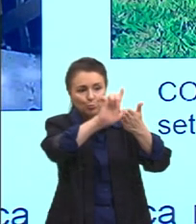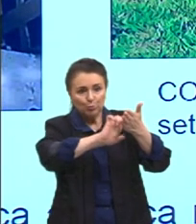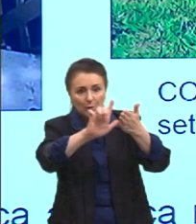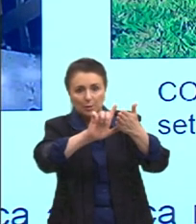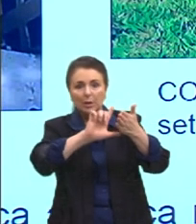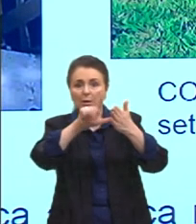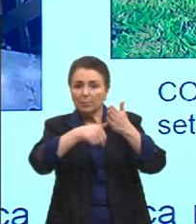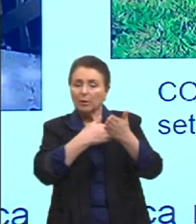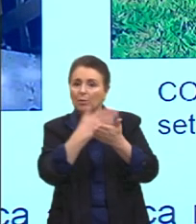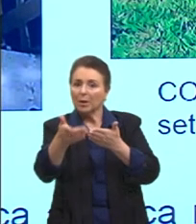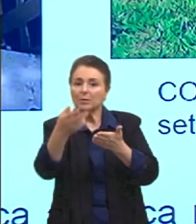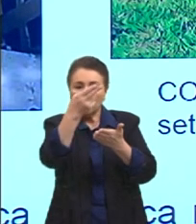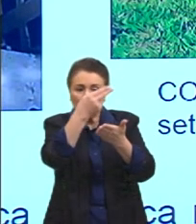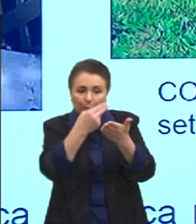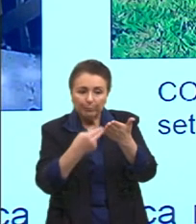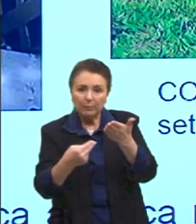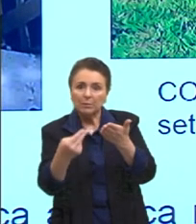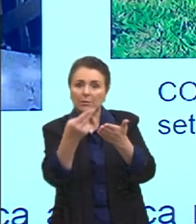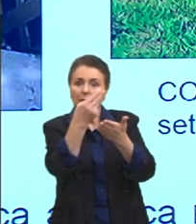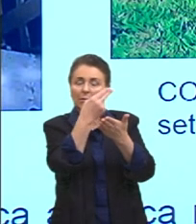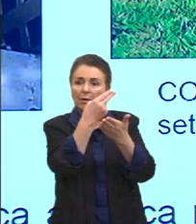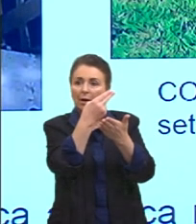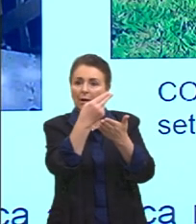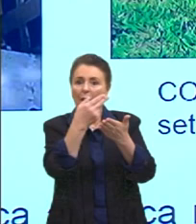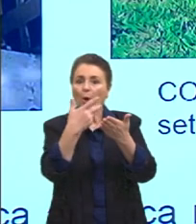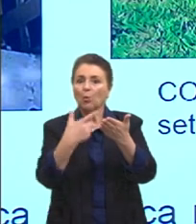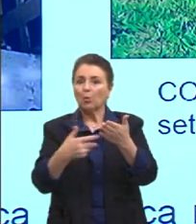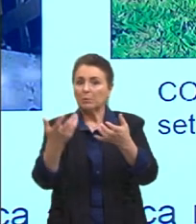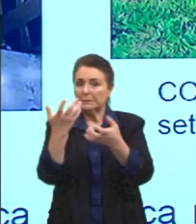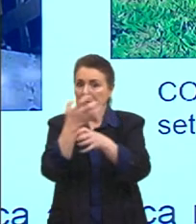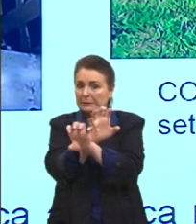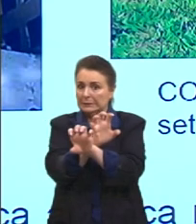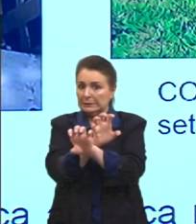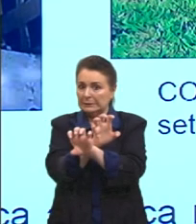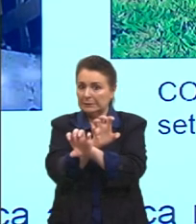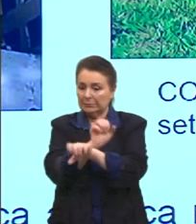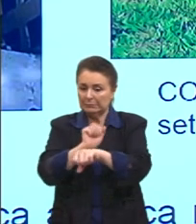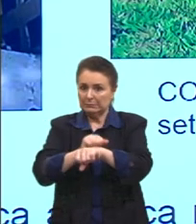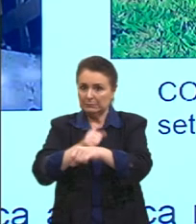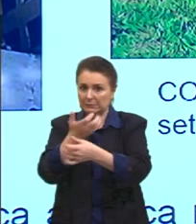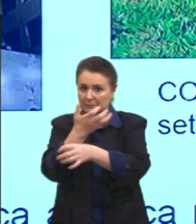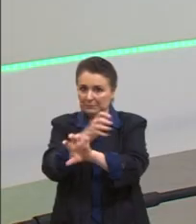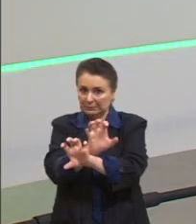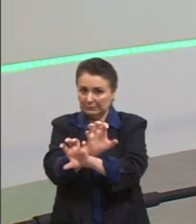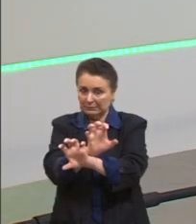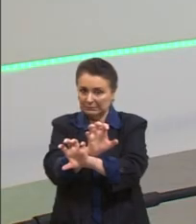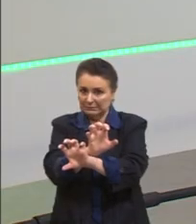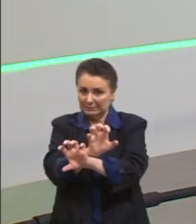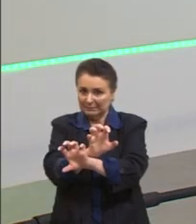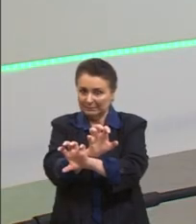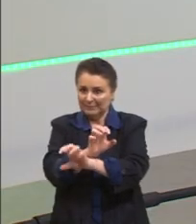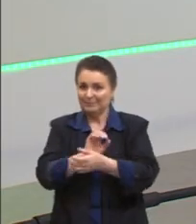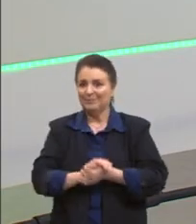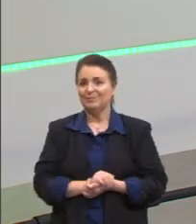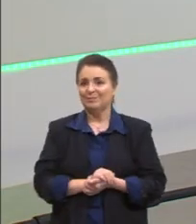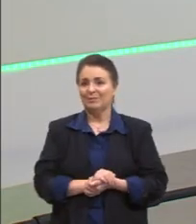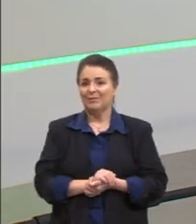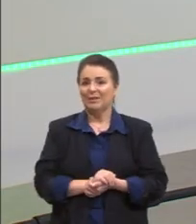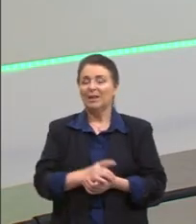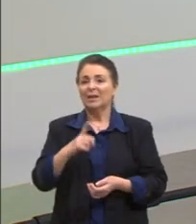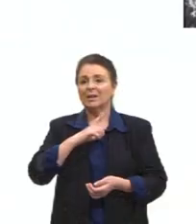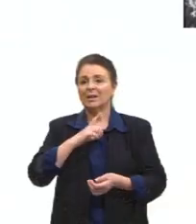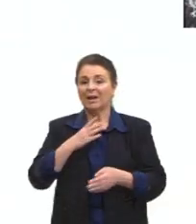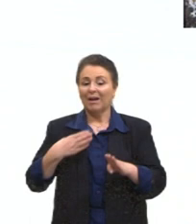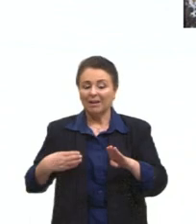desenha nessas foligens algumas caveiras. É muito bacana essa intervenção do Alexandre. E a